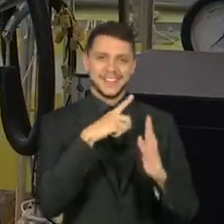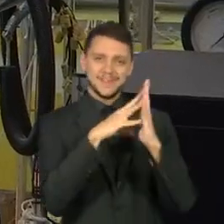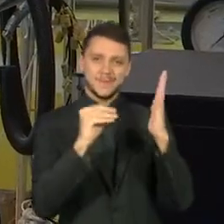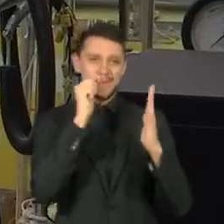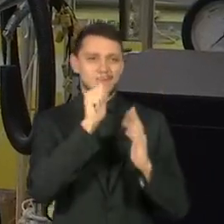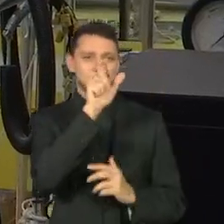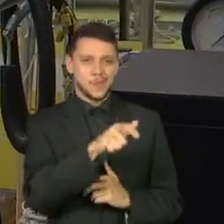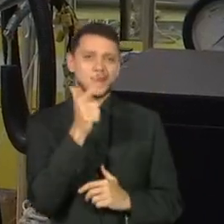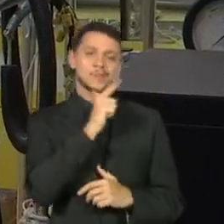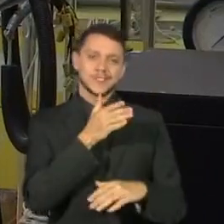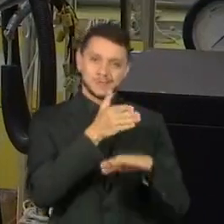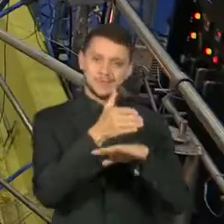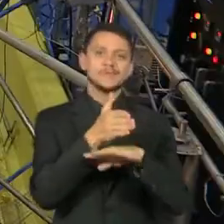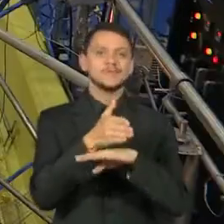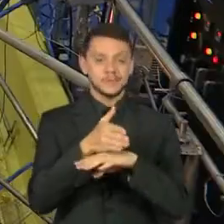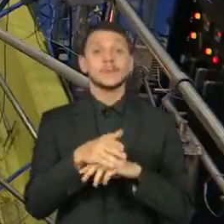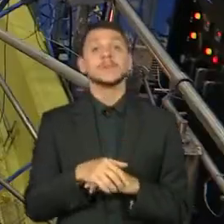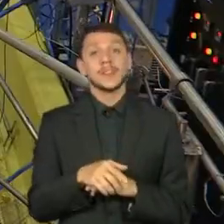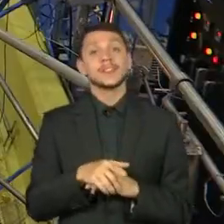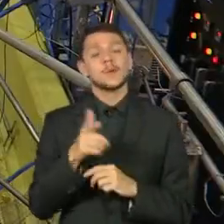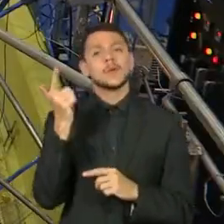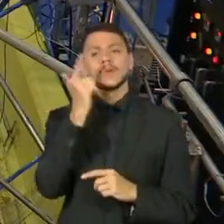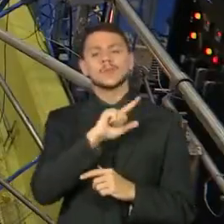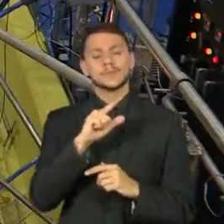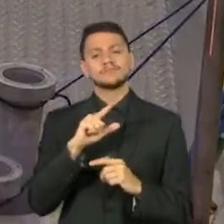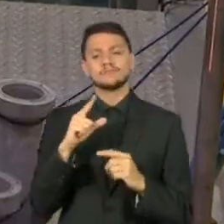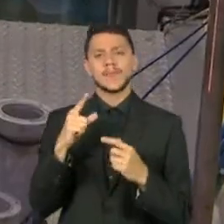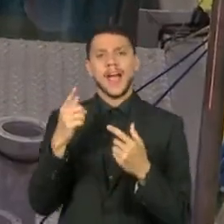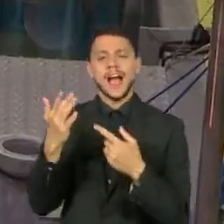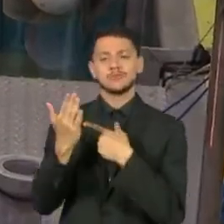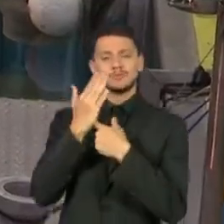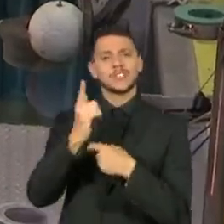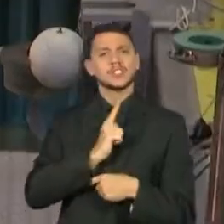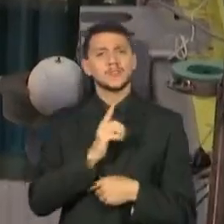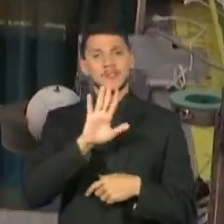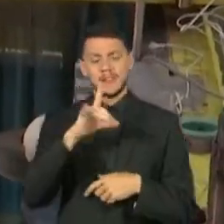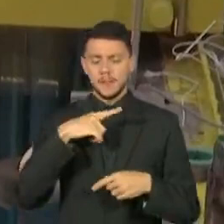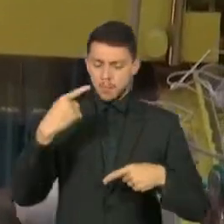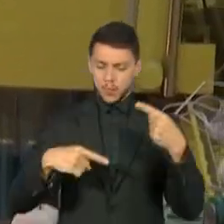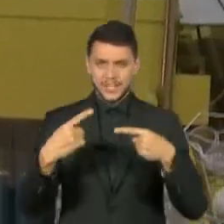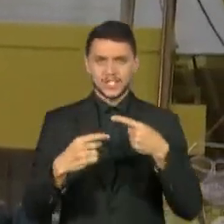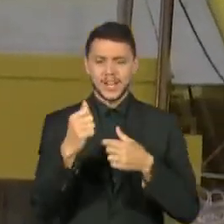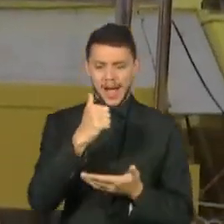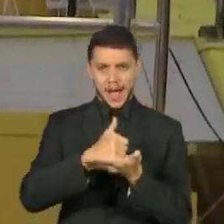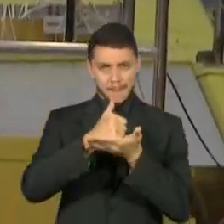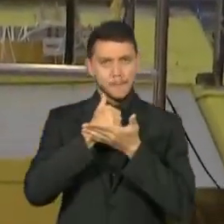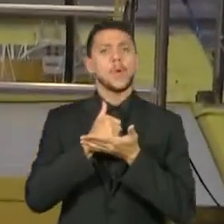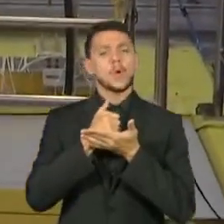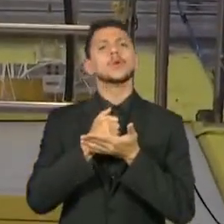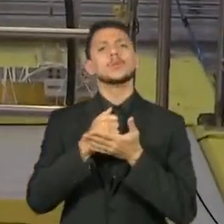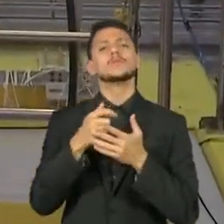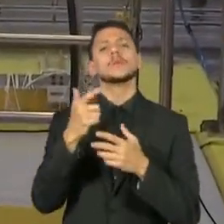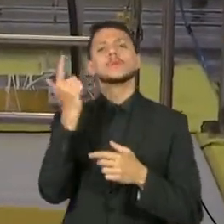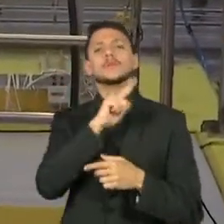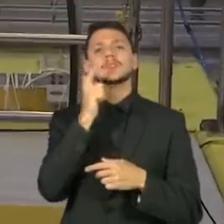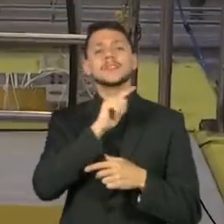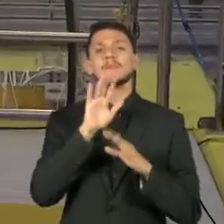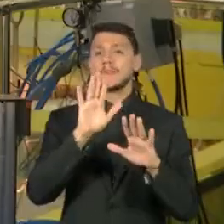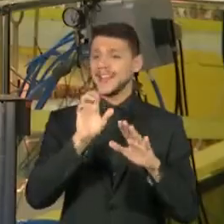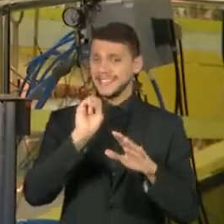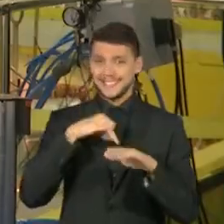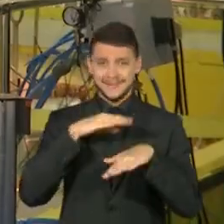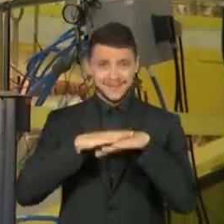o mérito que recebeu, mas lembra que sem várias políticas públicas de apoio às quais teve acesso, nada disso teria acontecido. Eu tive